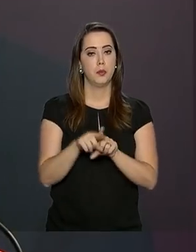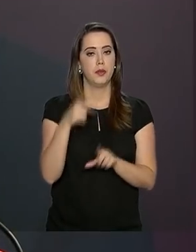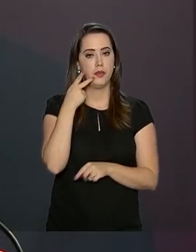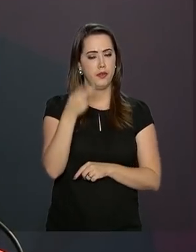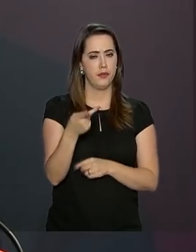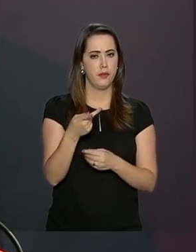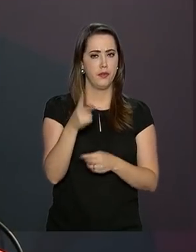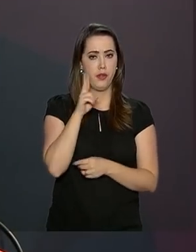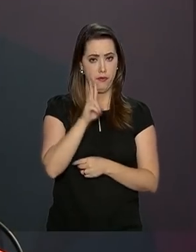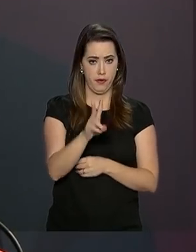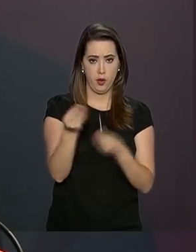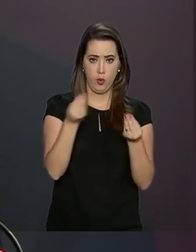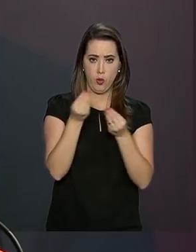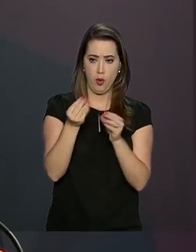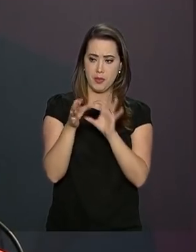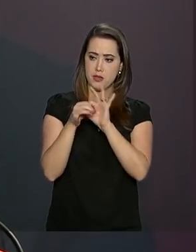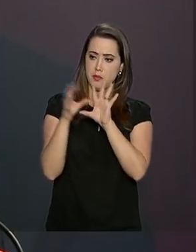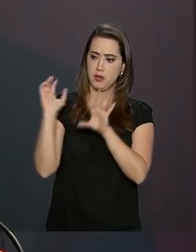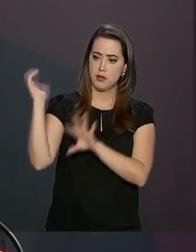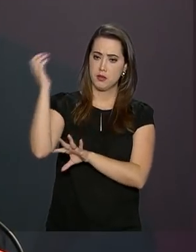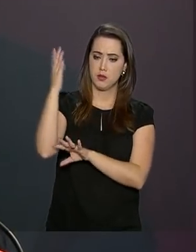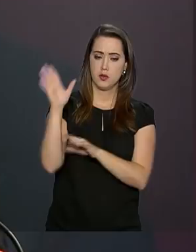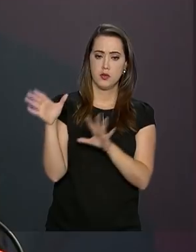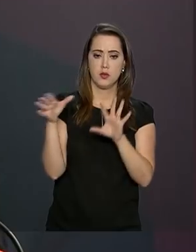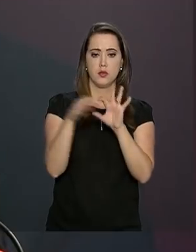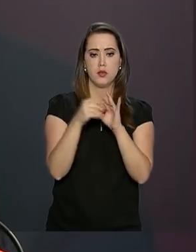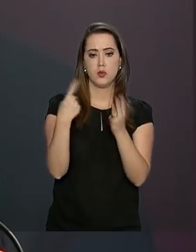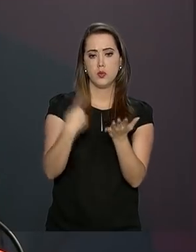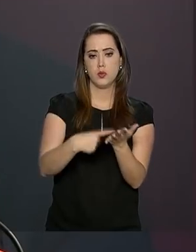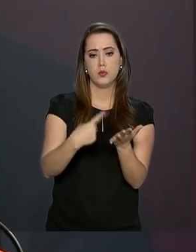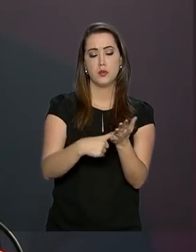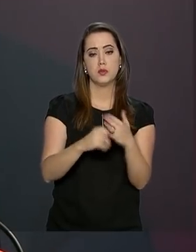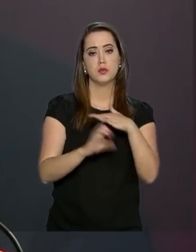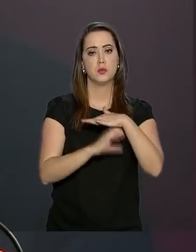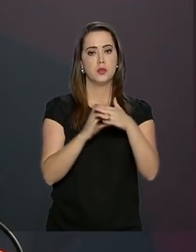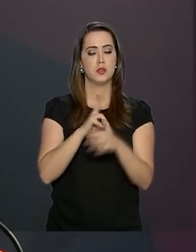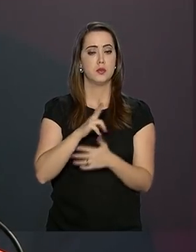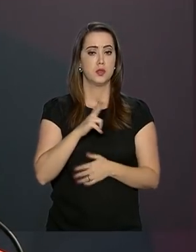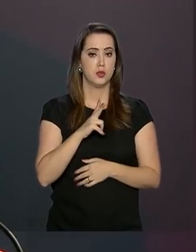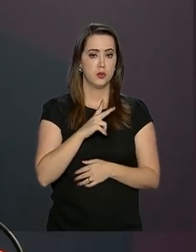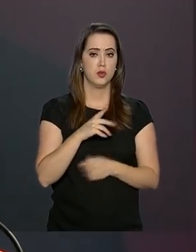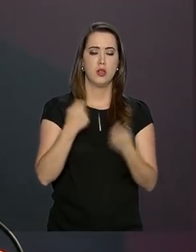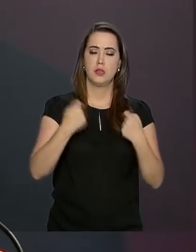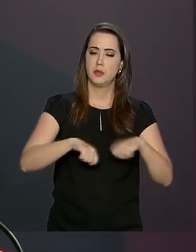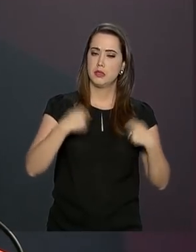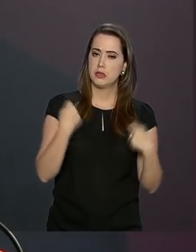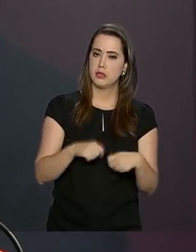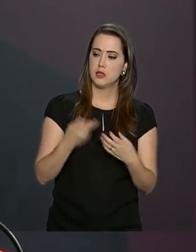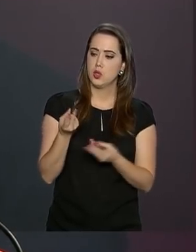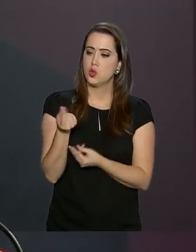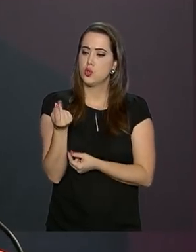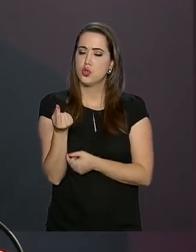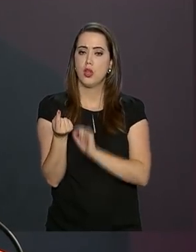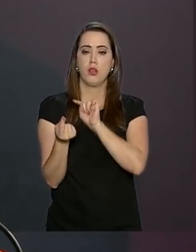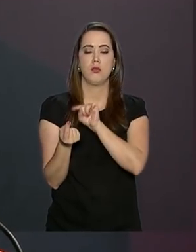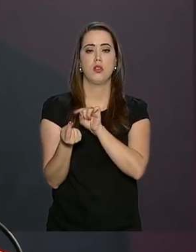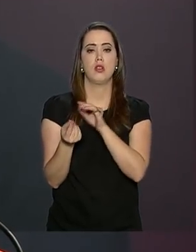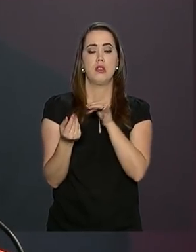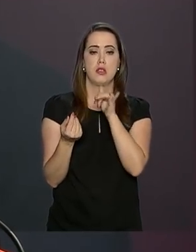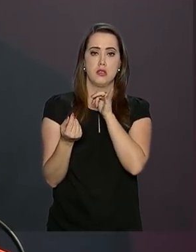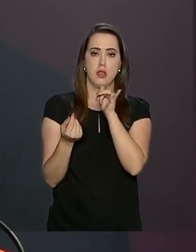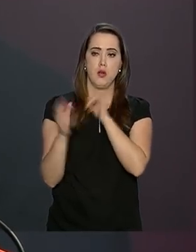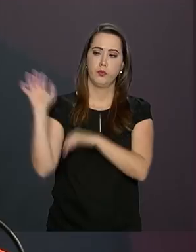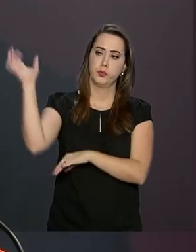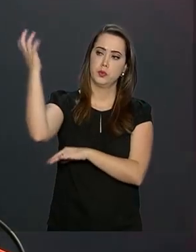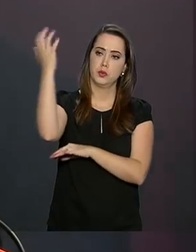processos de licenciamento ambiental e firmar parcerias com a iniciativa privada em áreas que dependem de recursos públicos, como os